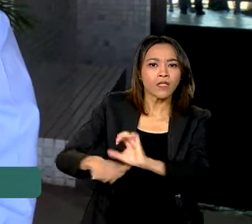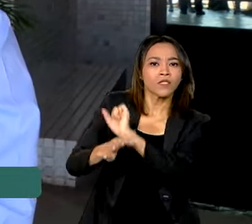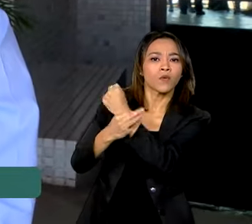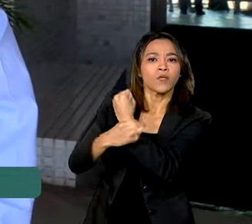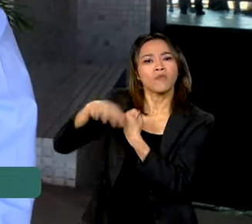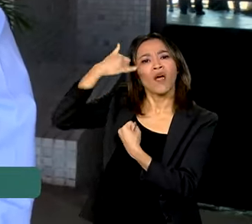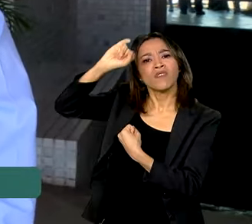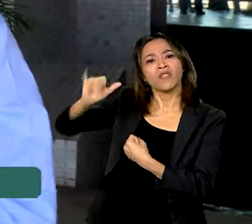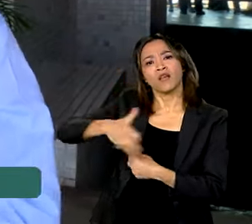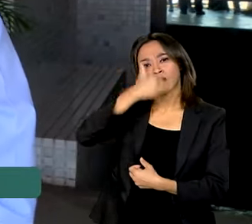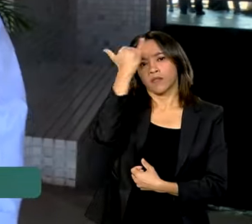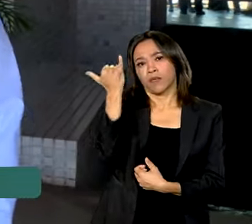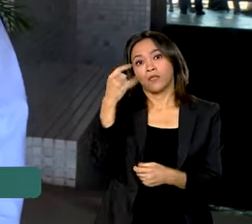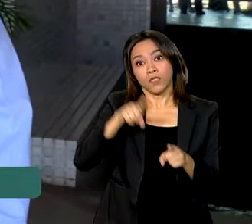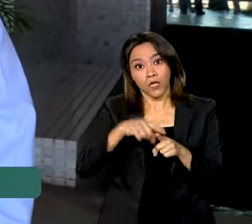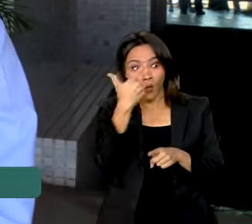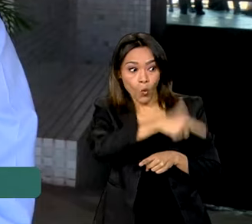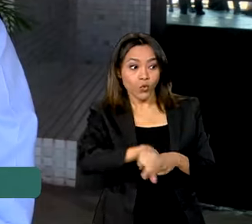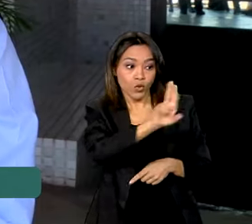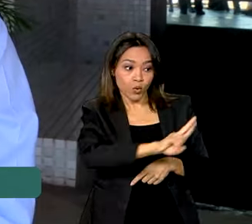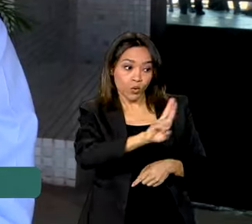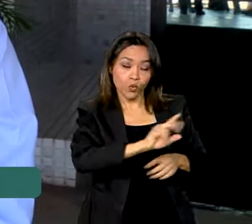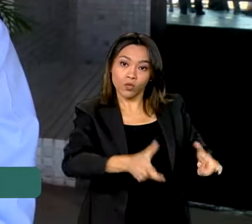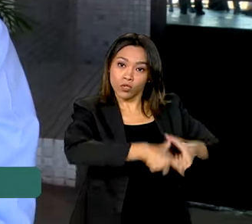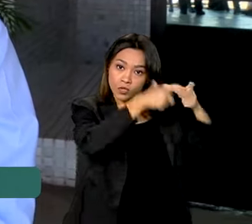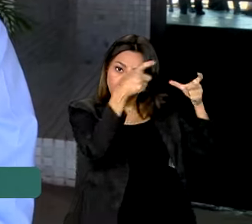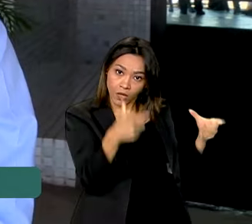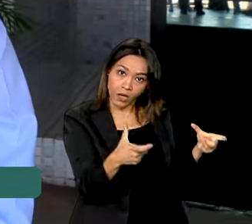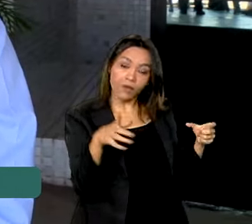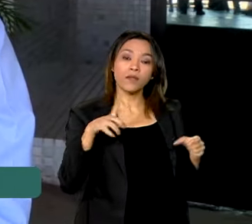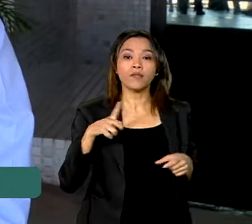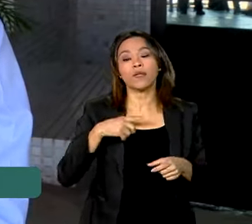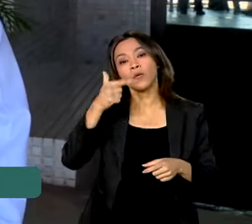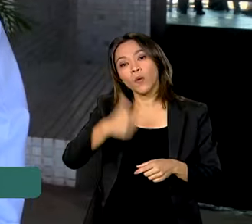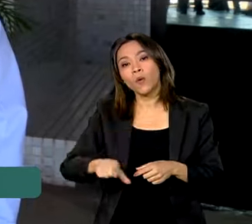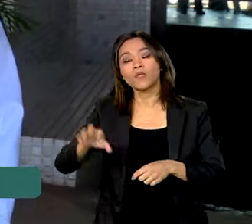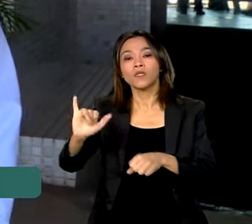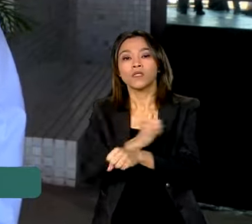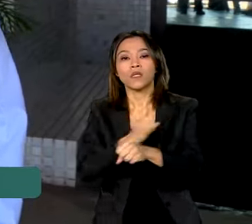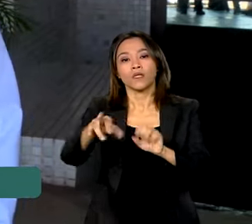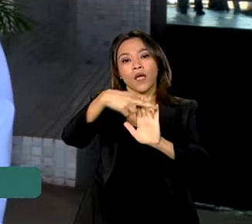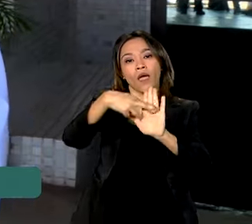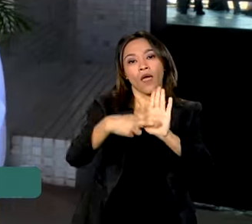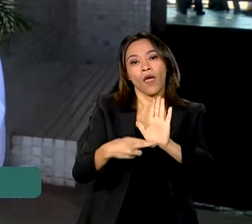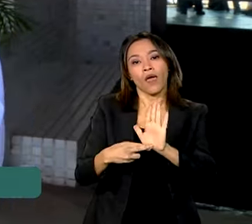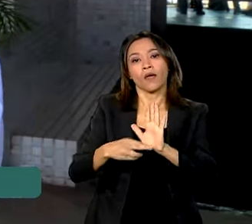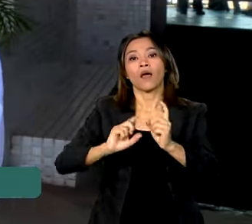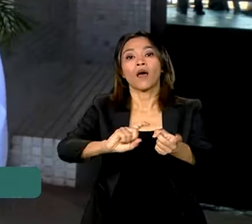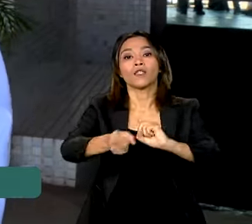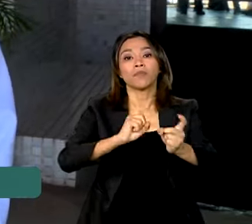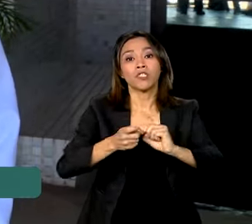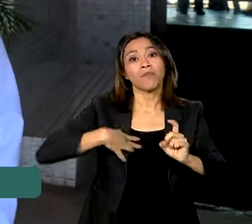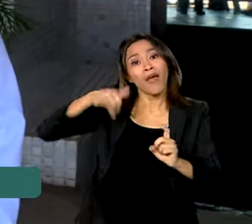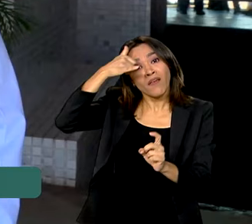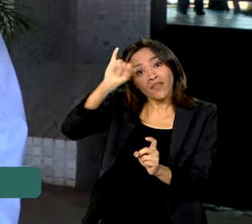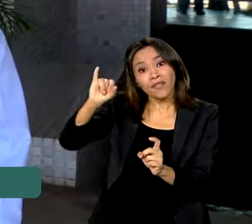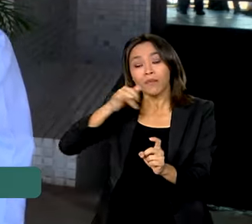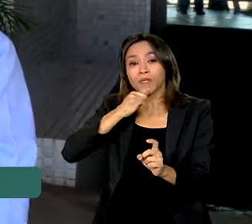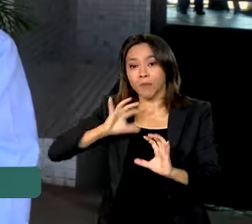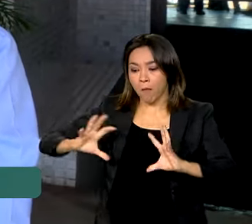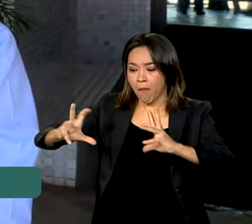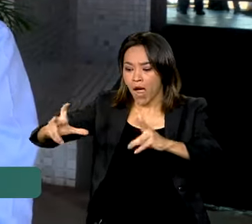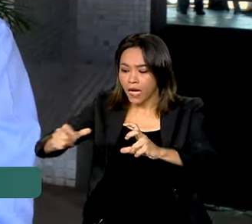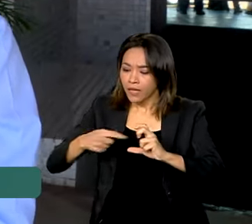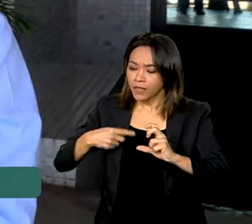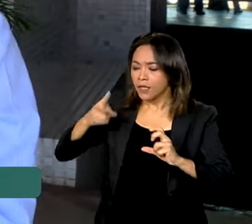equipamento de proteção coletiva e tem as medidas administrativas. A medida administrativa evita muito o acidente com máquinas, por quê? É